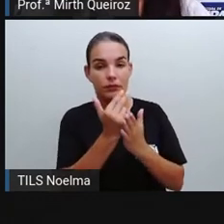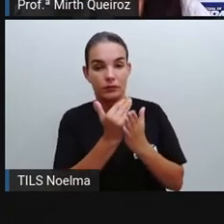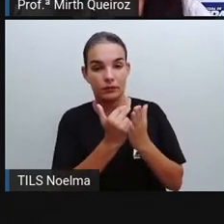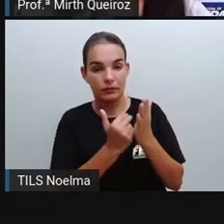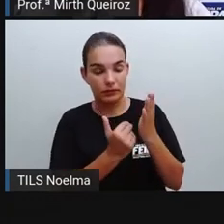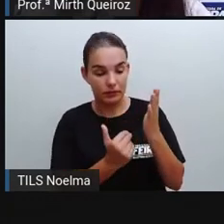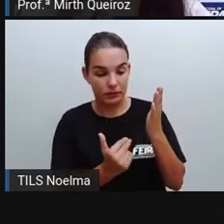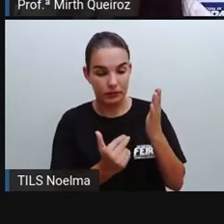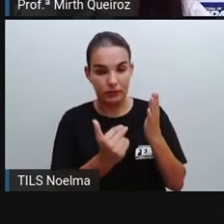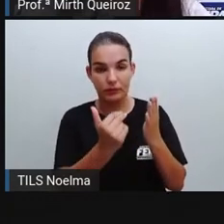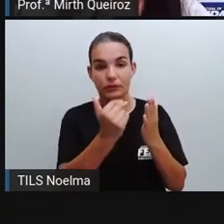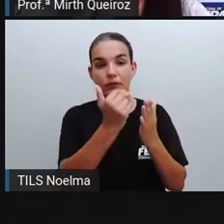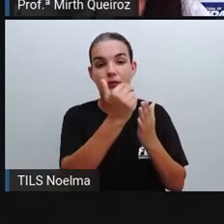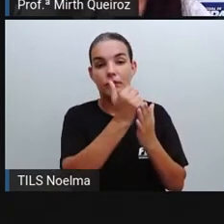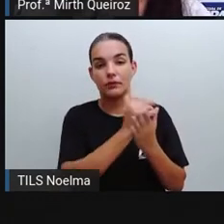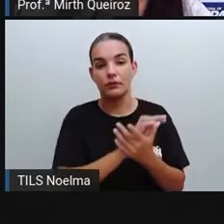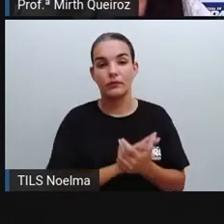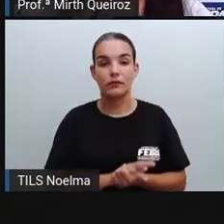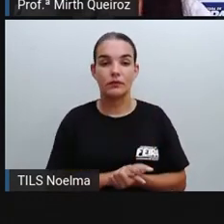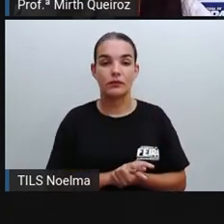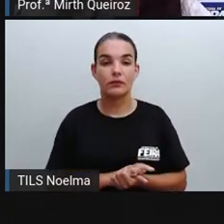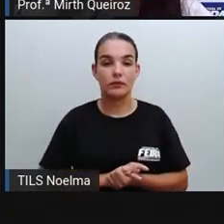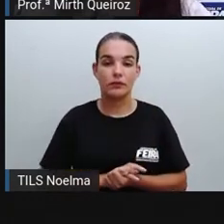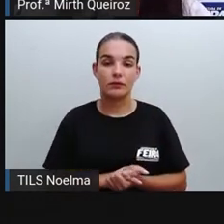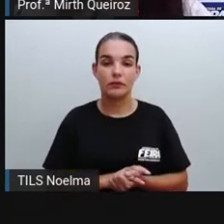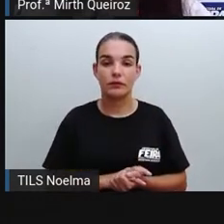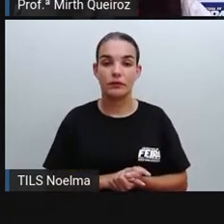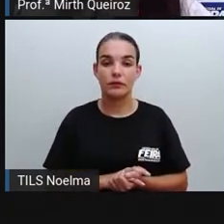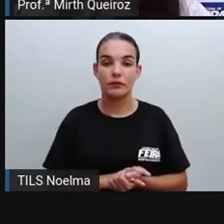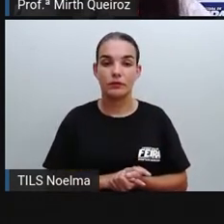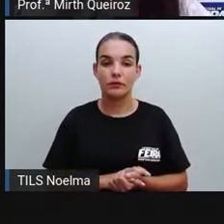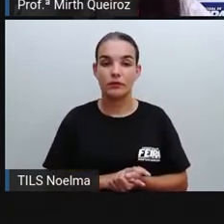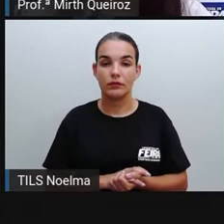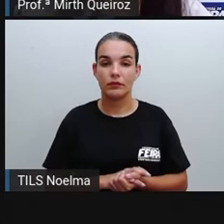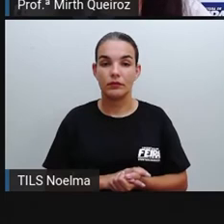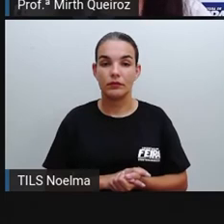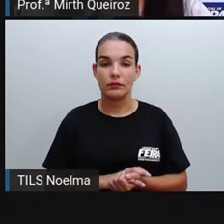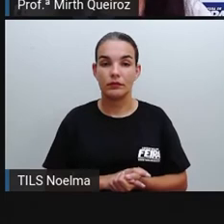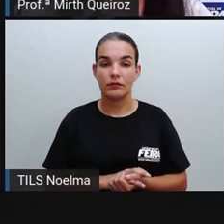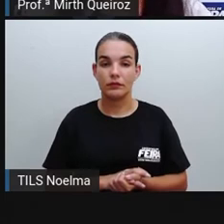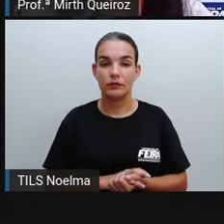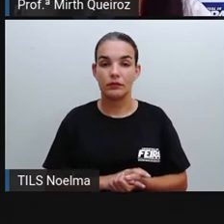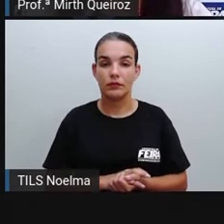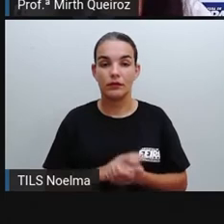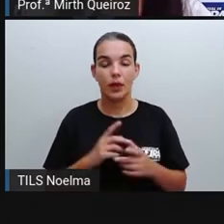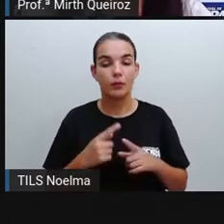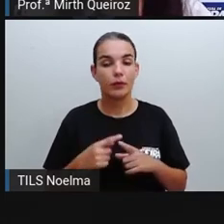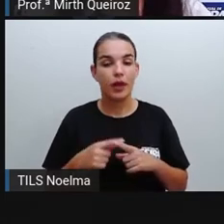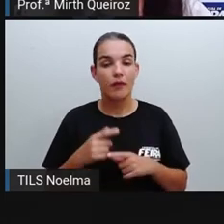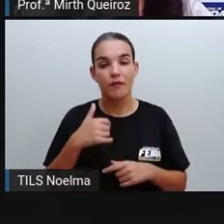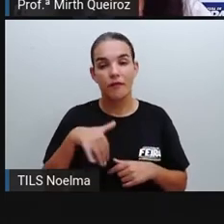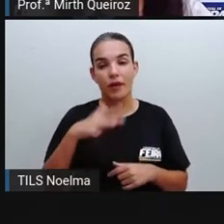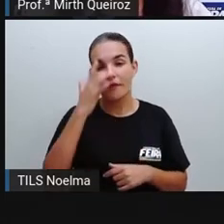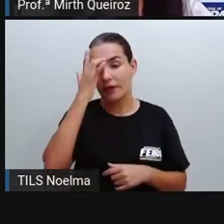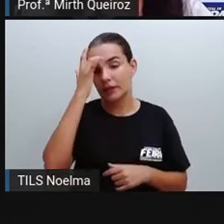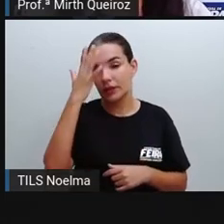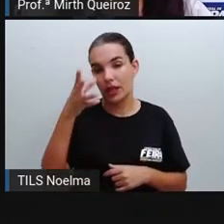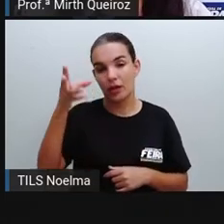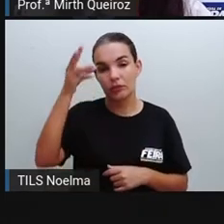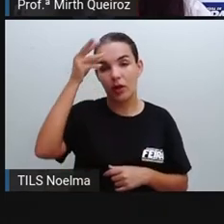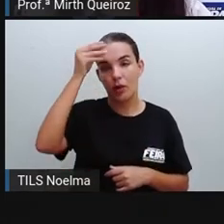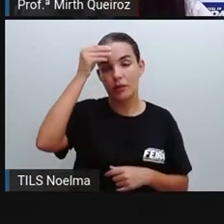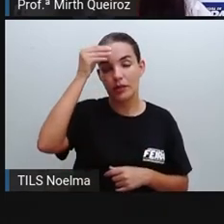Como fotografias, vetores, ilustrações, né? Para facilitar aí a compreensão